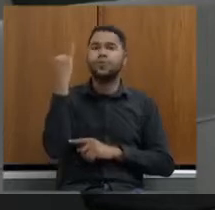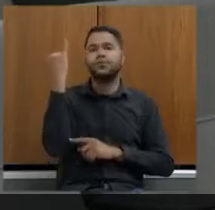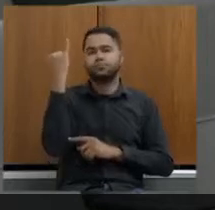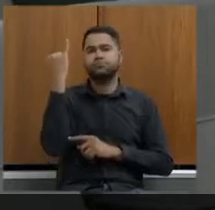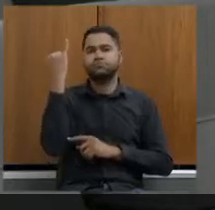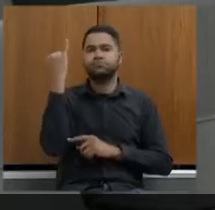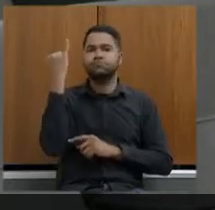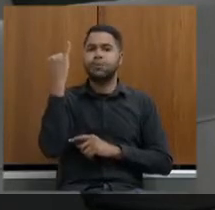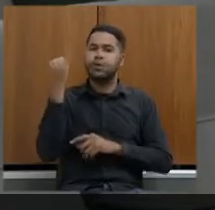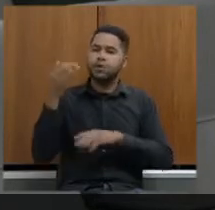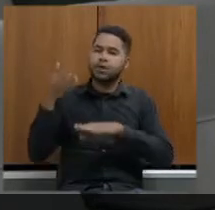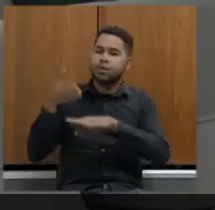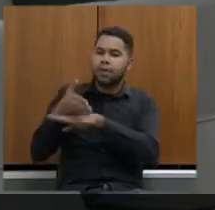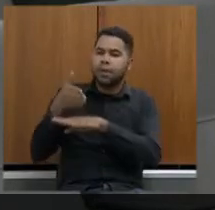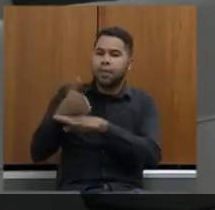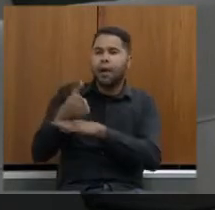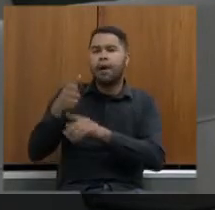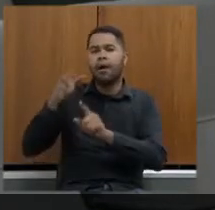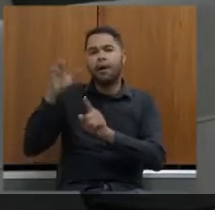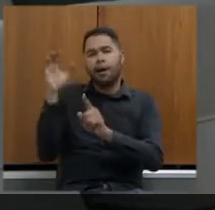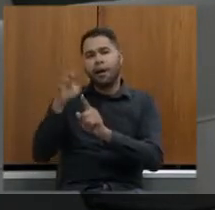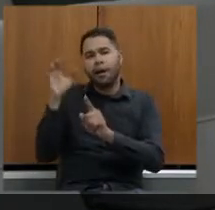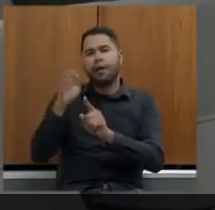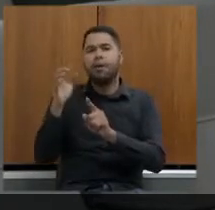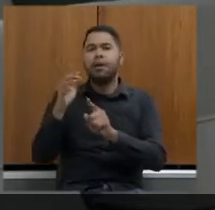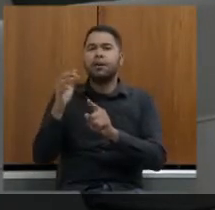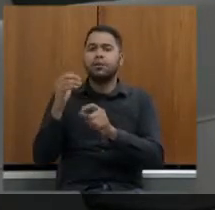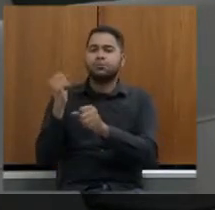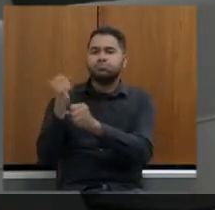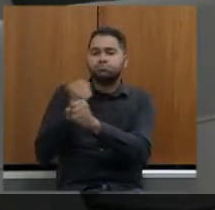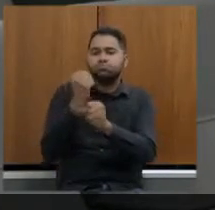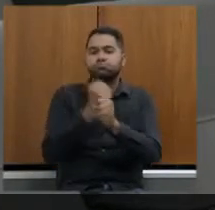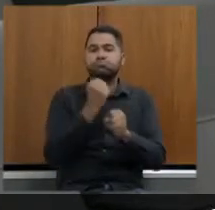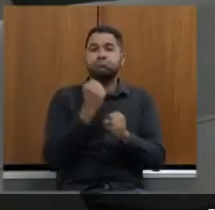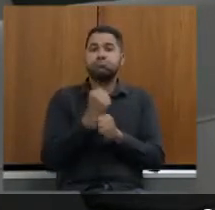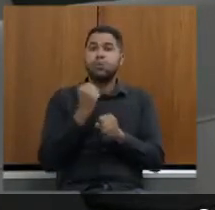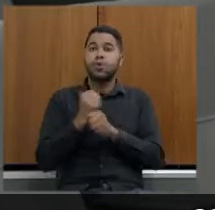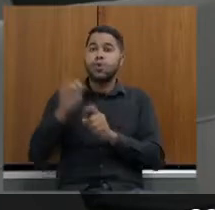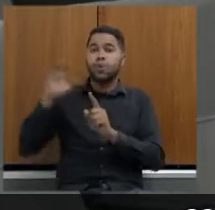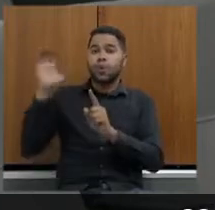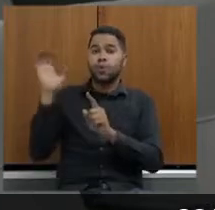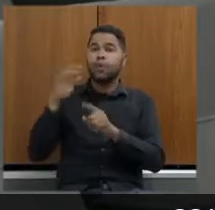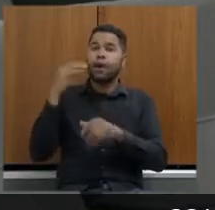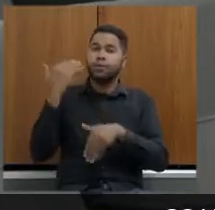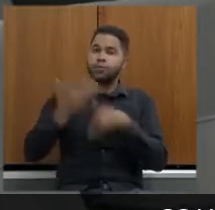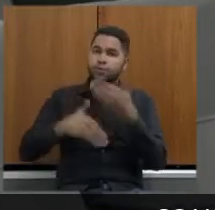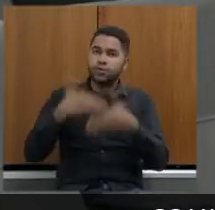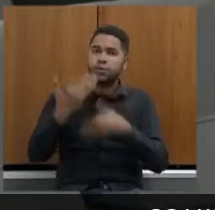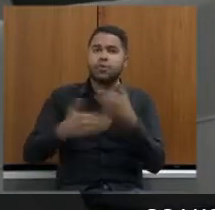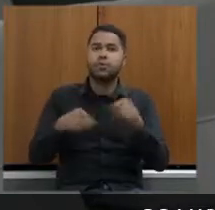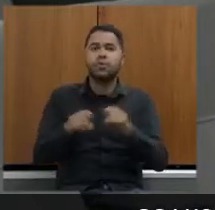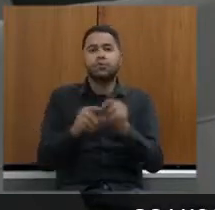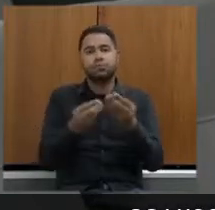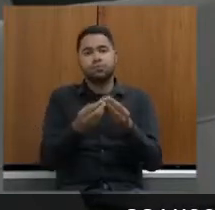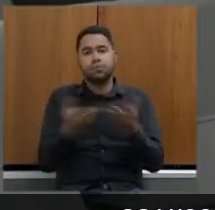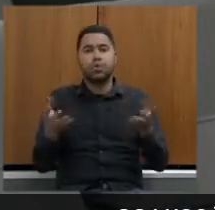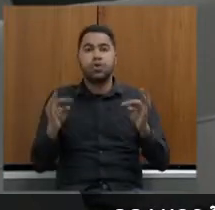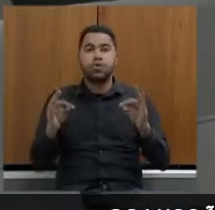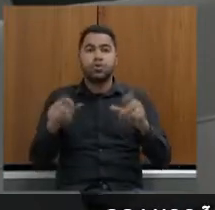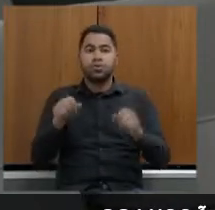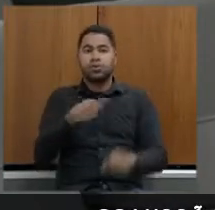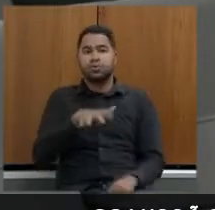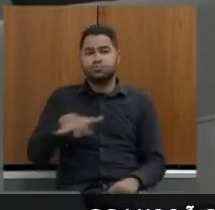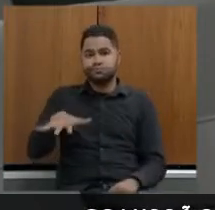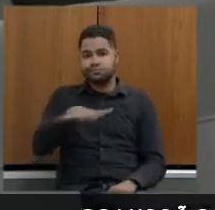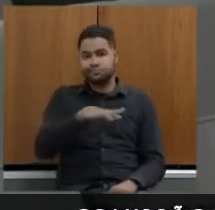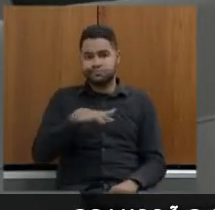dessa intervenção dessa obra para o impacto do desenvolvimento para a promoção do desenvolvimento de toda uma região